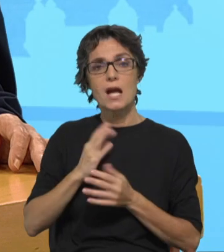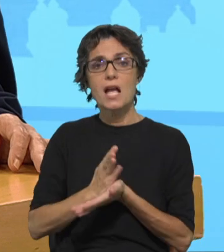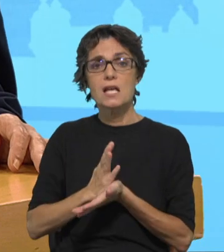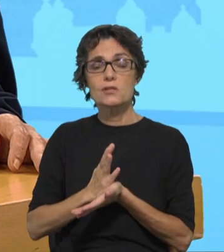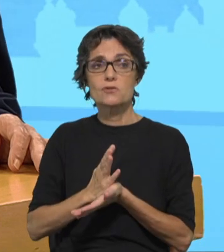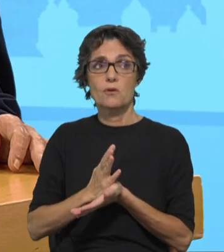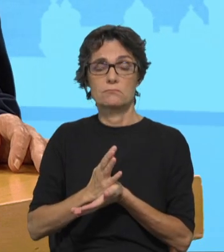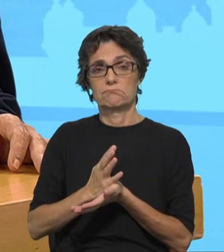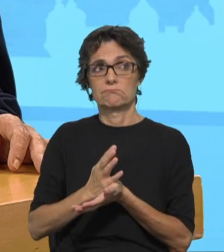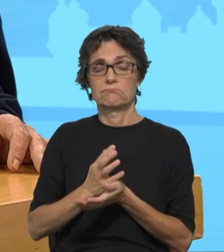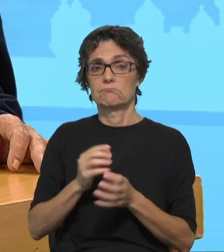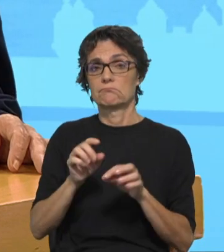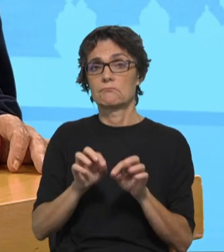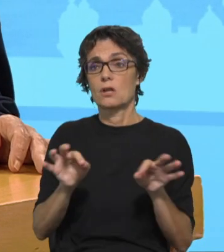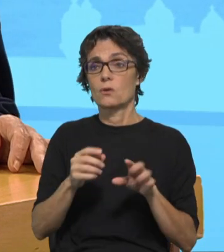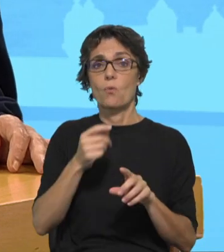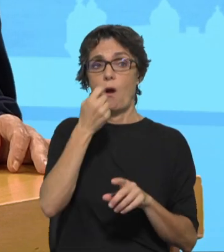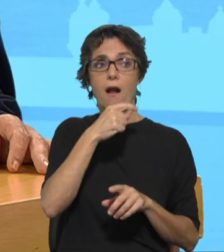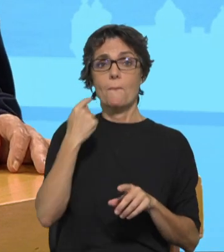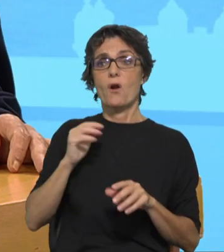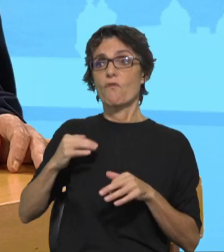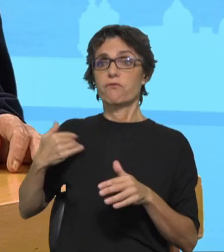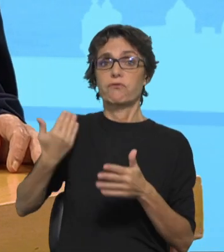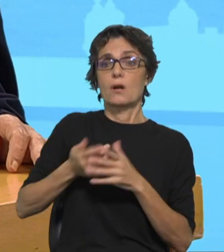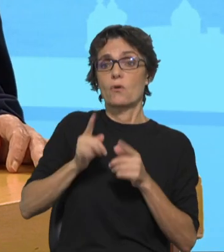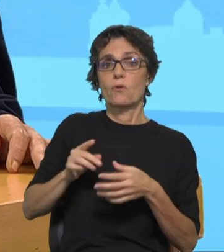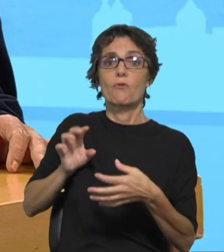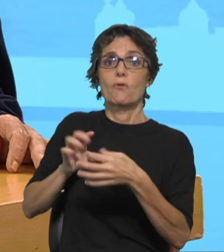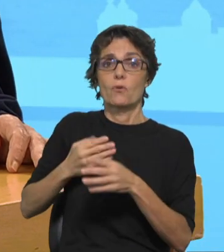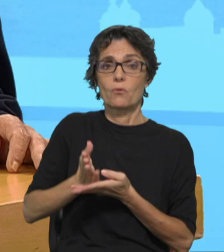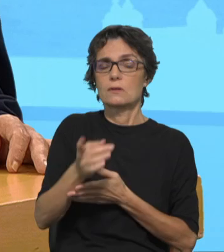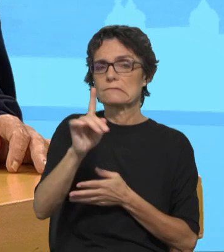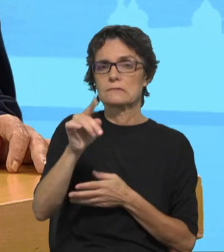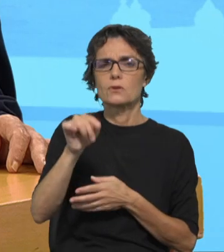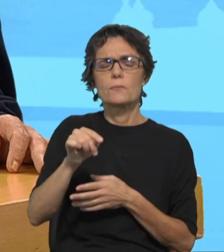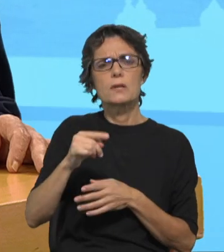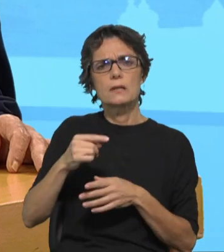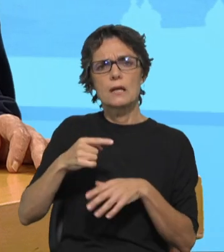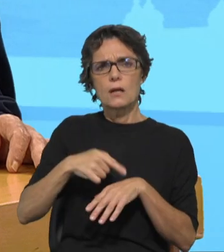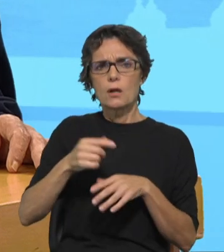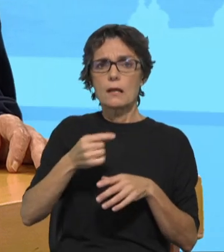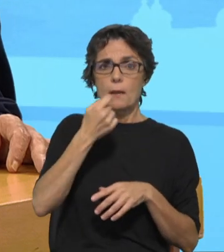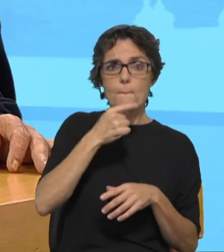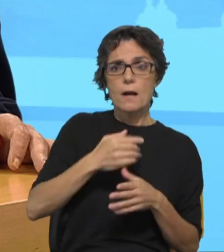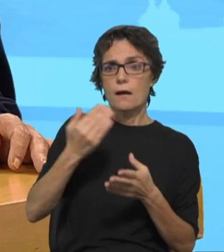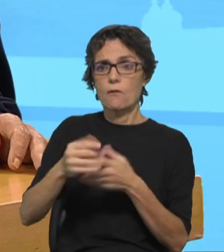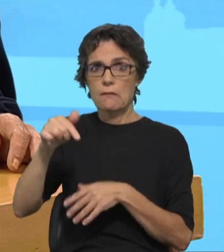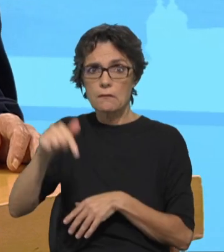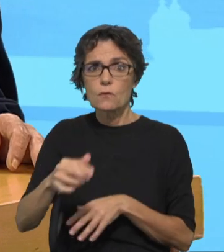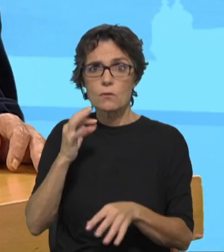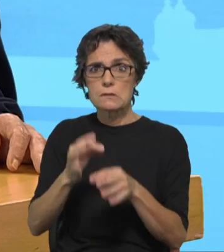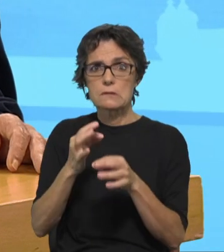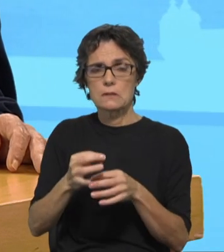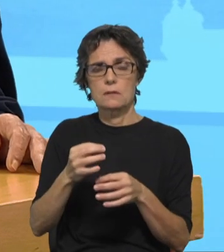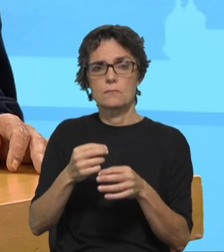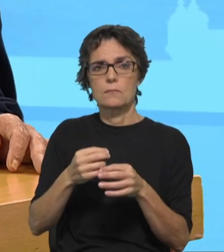muito marcante para as comunidades, não só para os jovens. E eu tive de tudo, eu tive acolhimento de jovens, eu tive grupo de jovens que foram